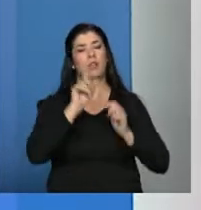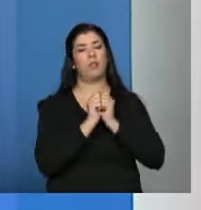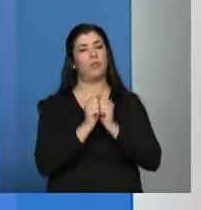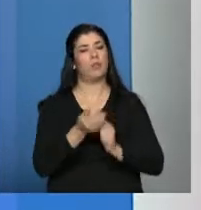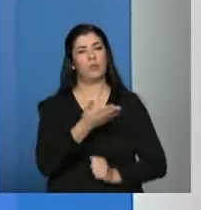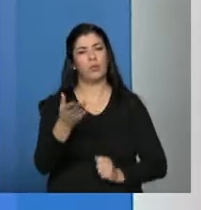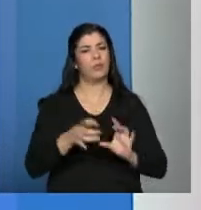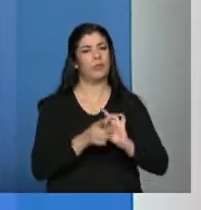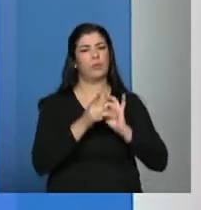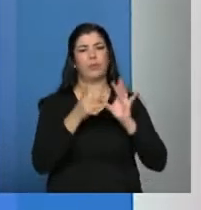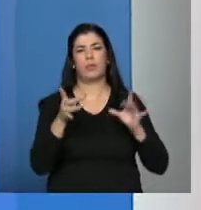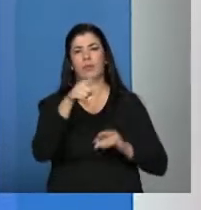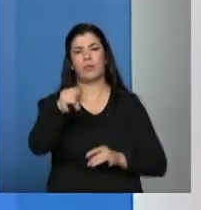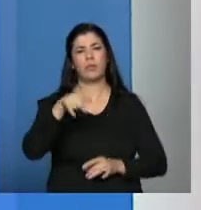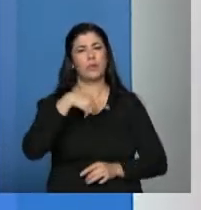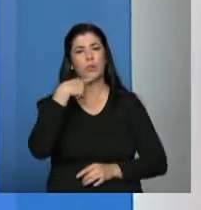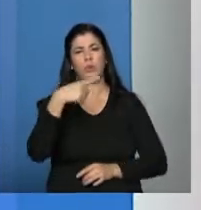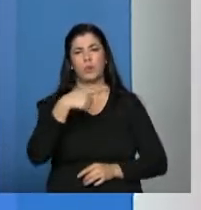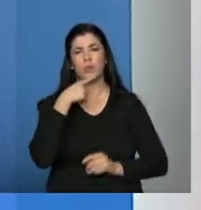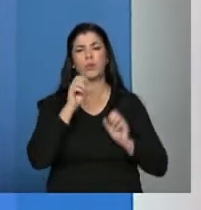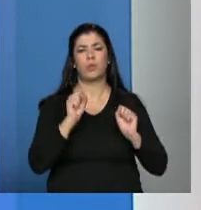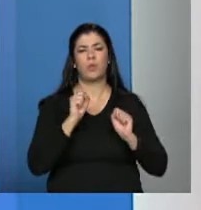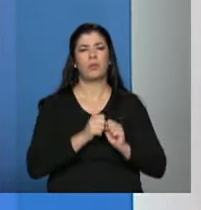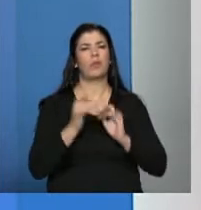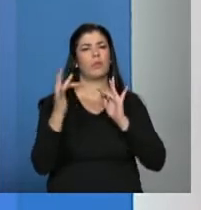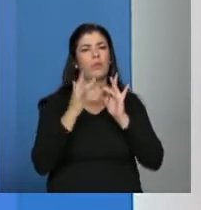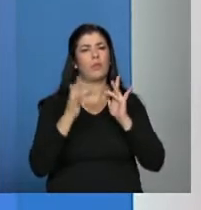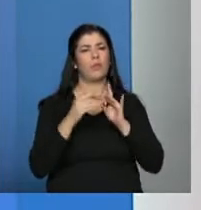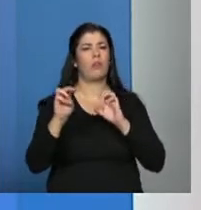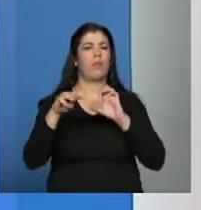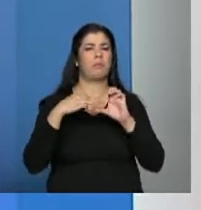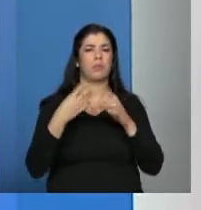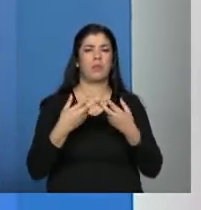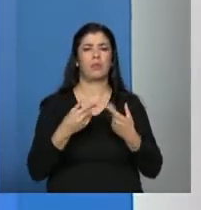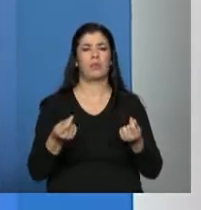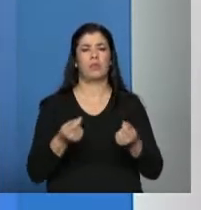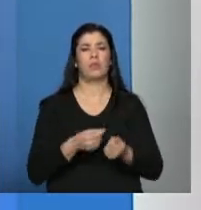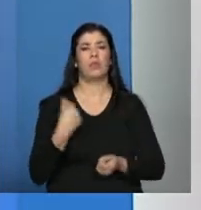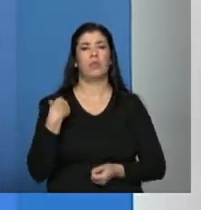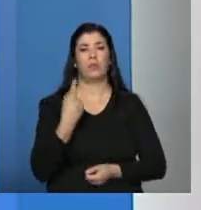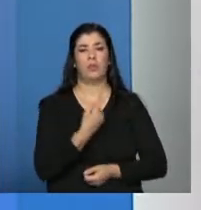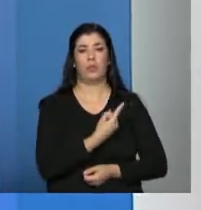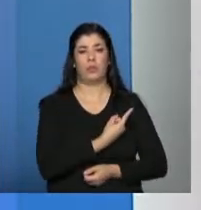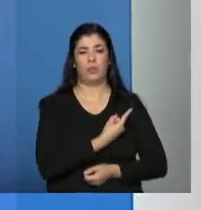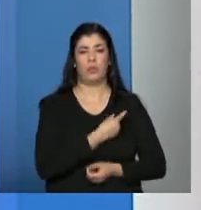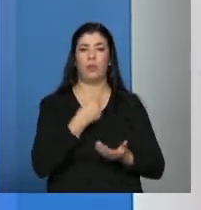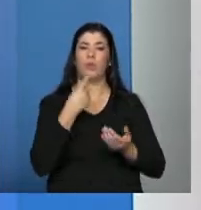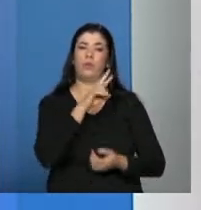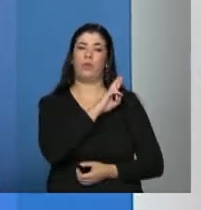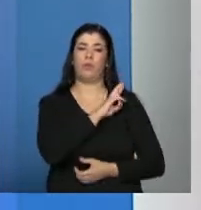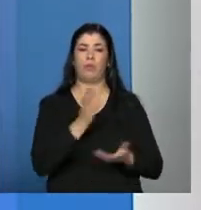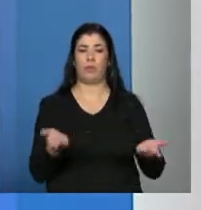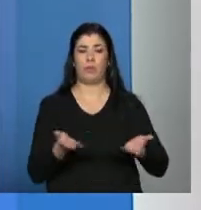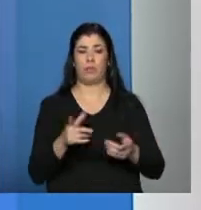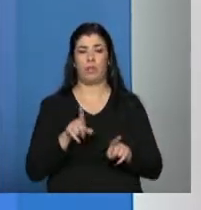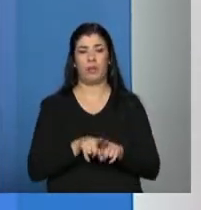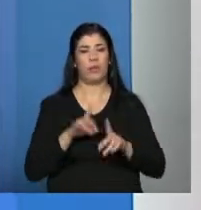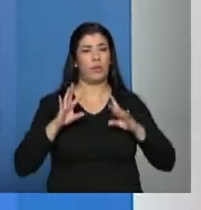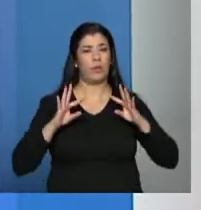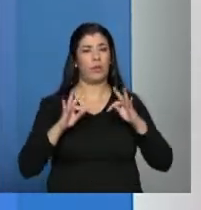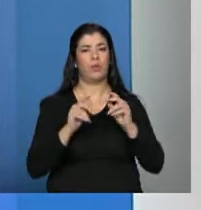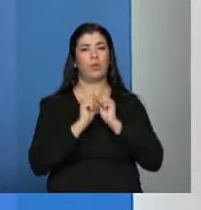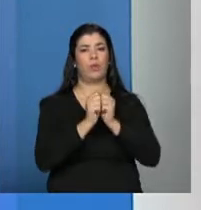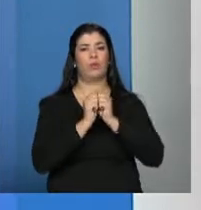disposição. Se tiverem dúvidas, façam, entrem em contato conosco. O nosso compromisso é que todos nós